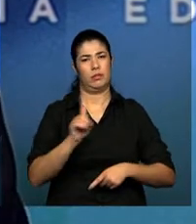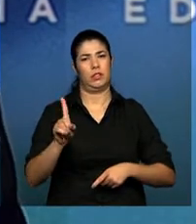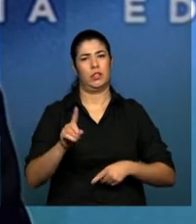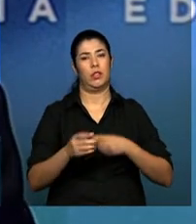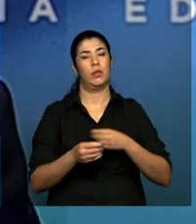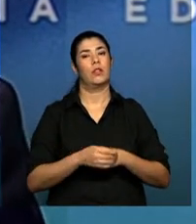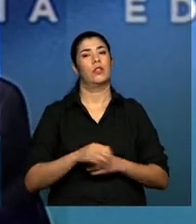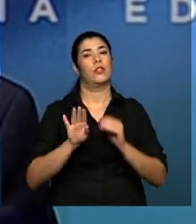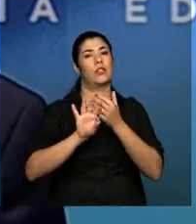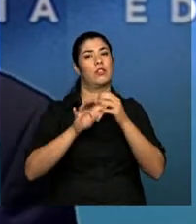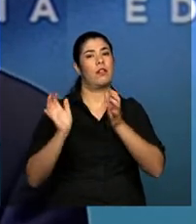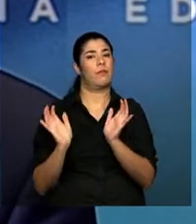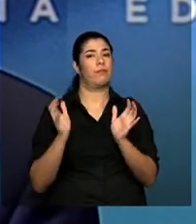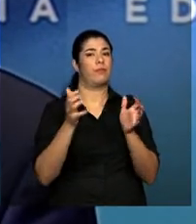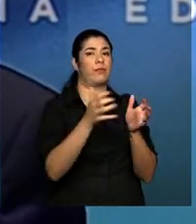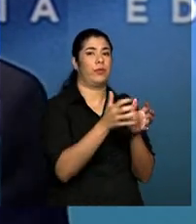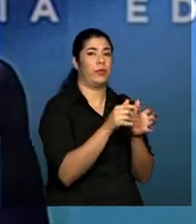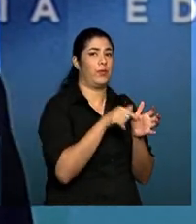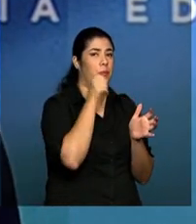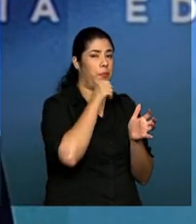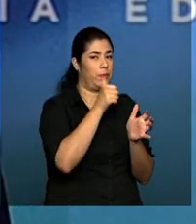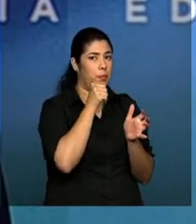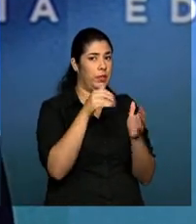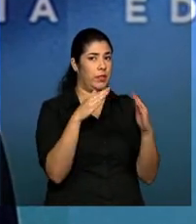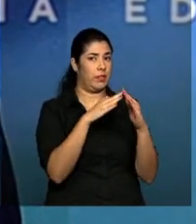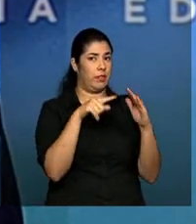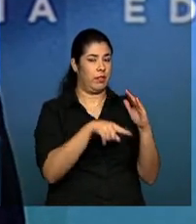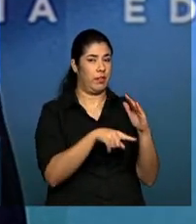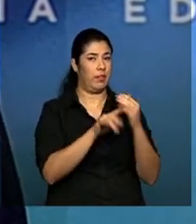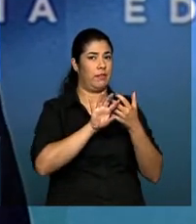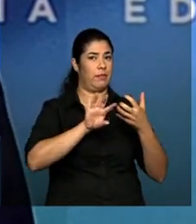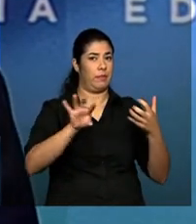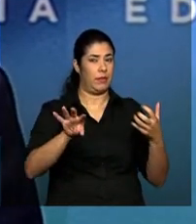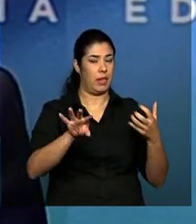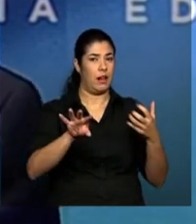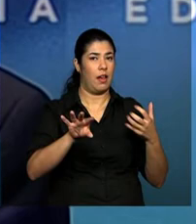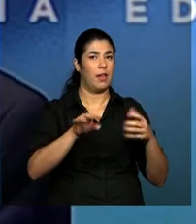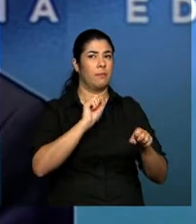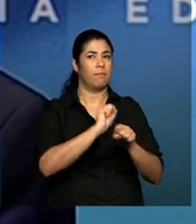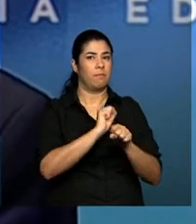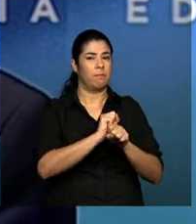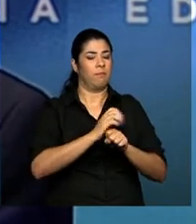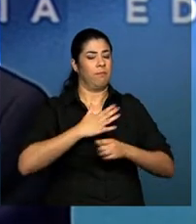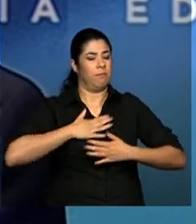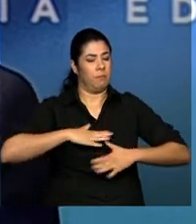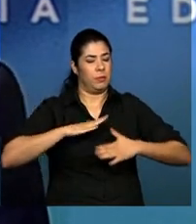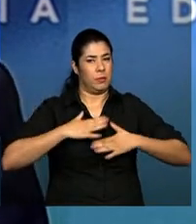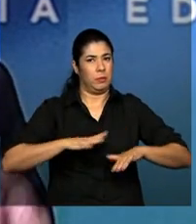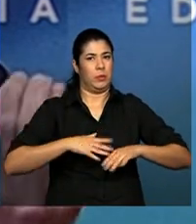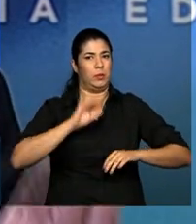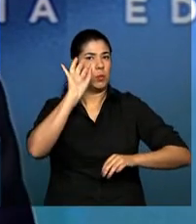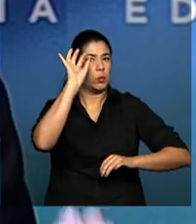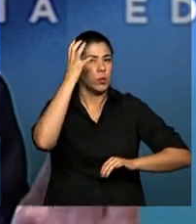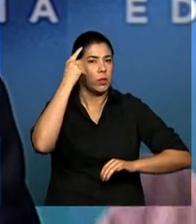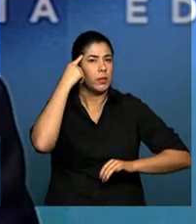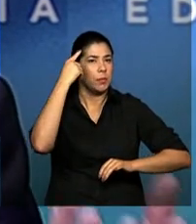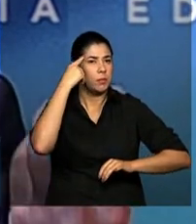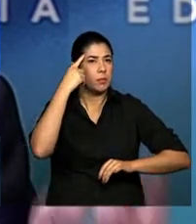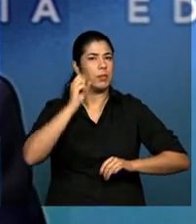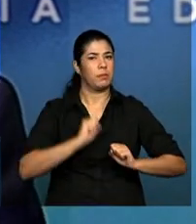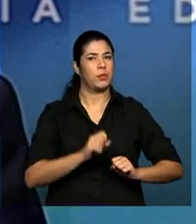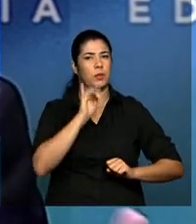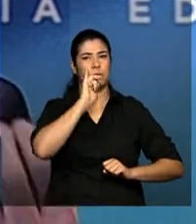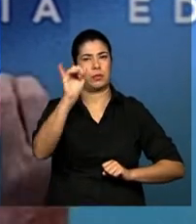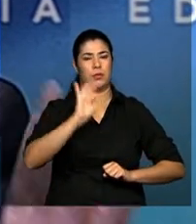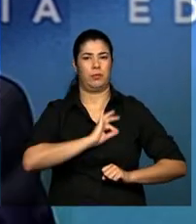armazenamento dessas informações e mesmo que, posteriormente, ela tome a decisão, se encoraje a fazer, ela tem garantido